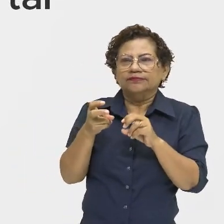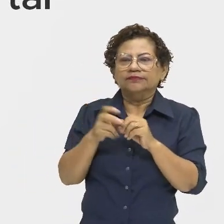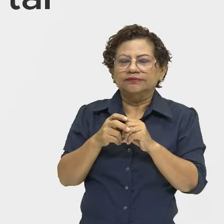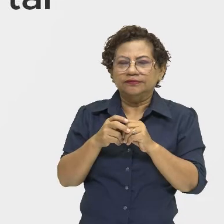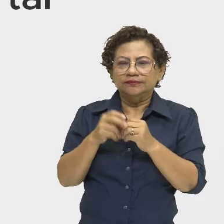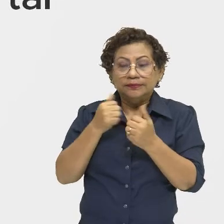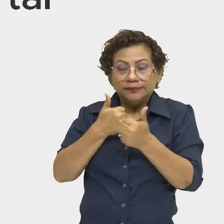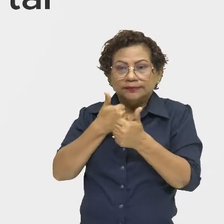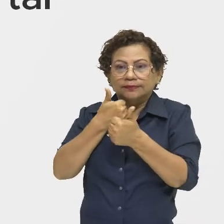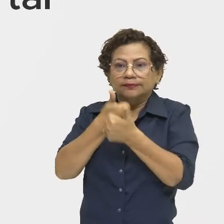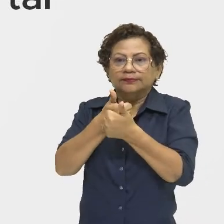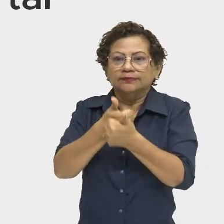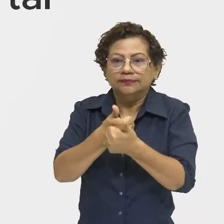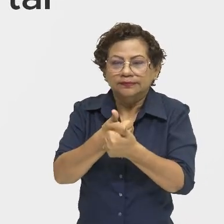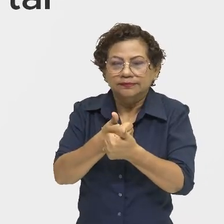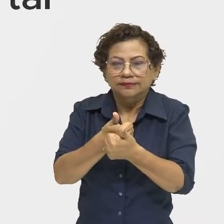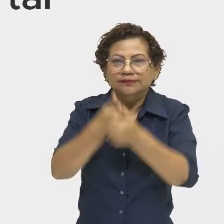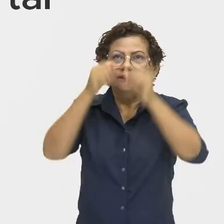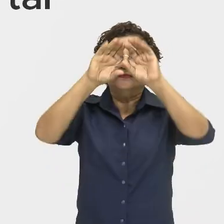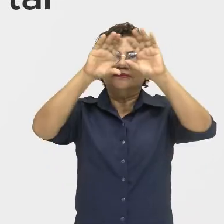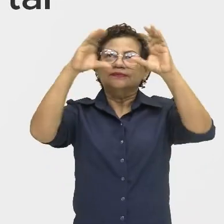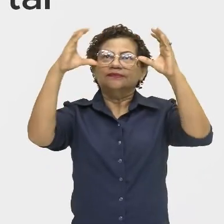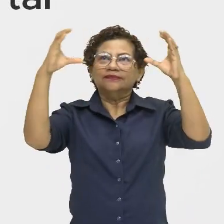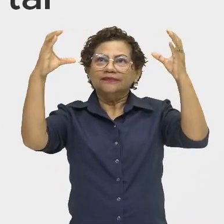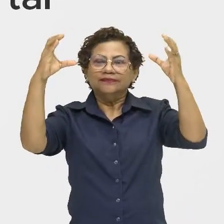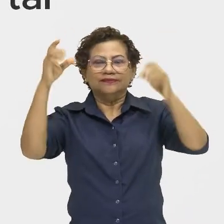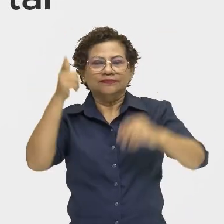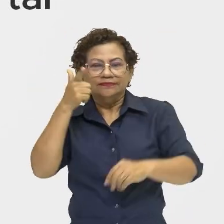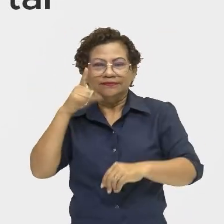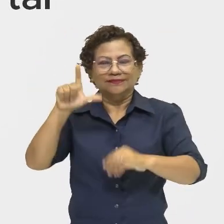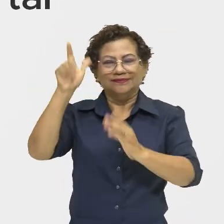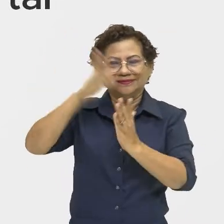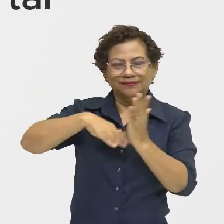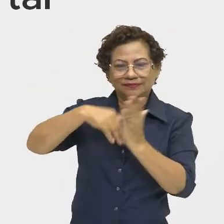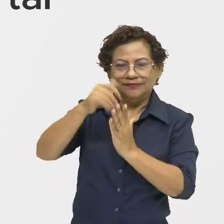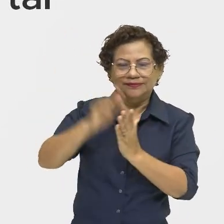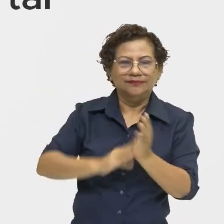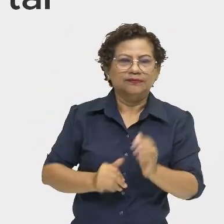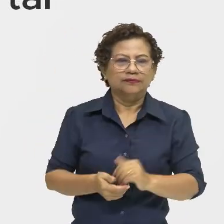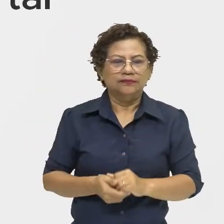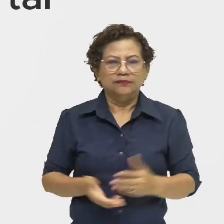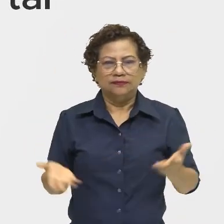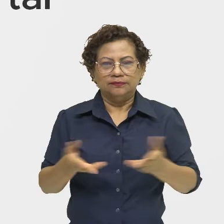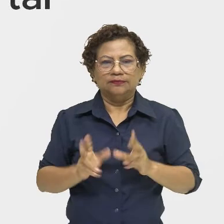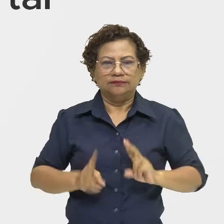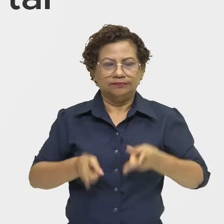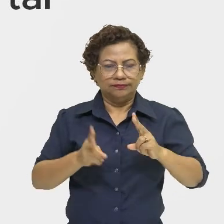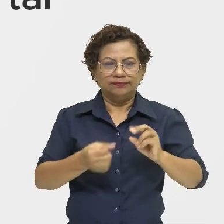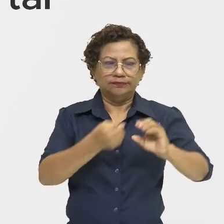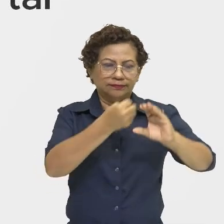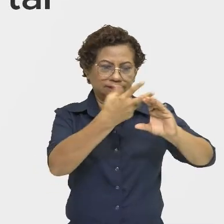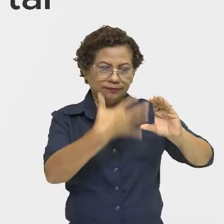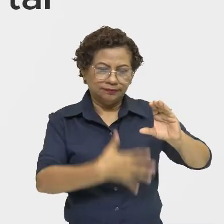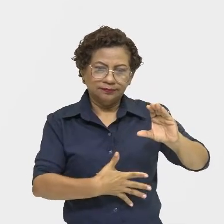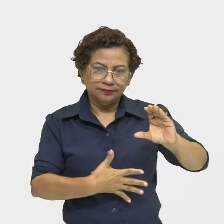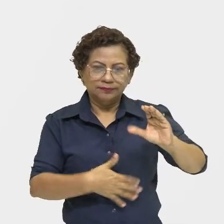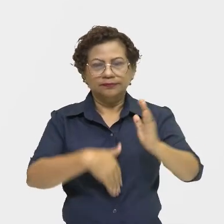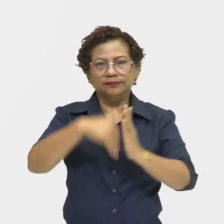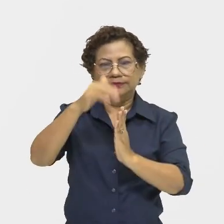tal aparência de profundidade conseguida. Aí, continuando agora com as características da pintura.